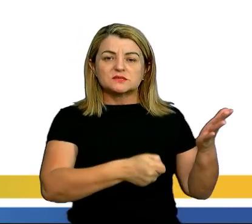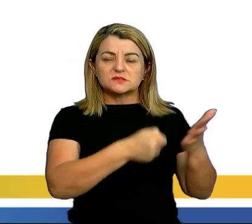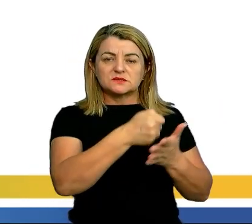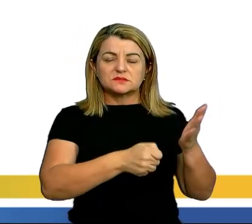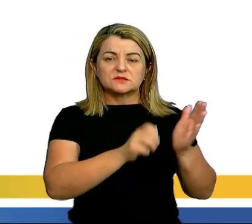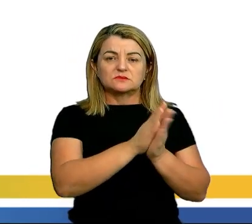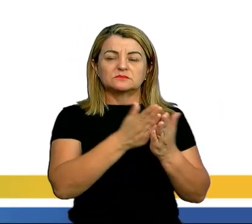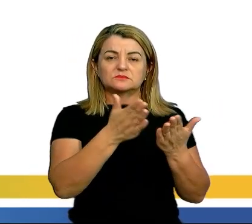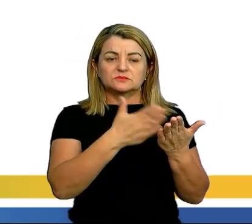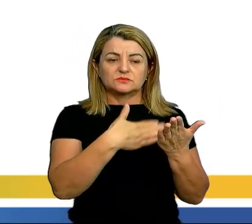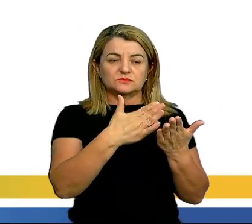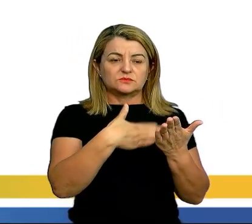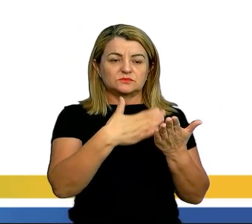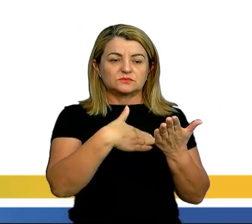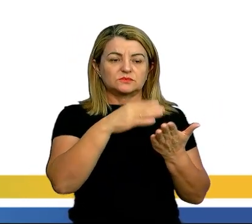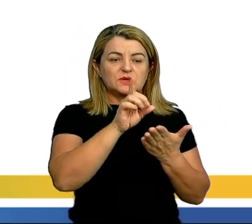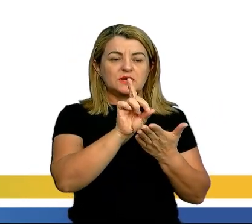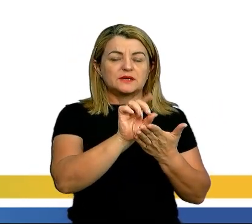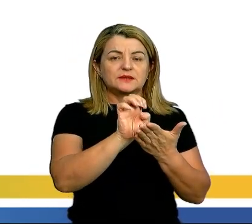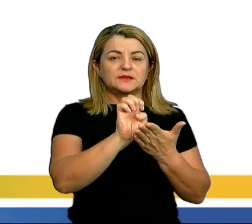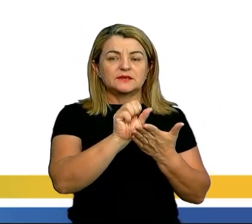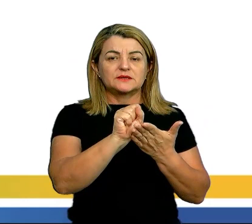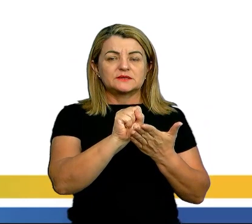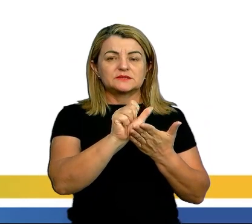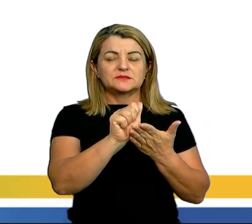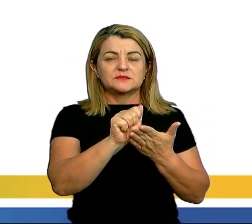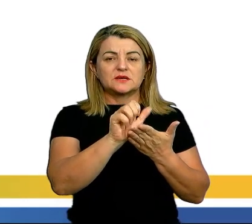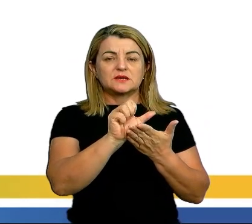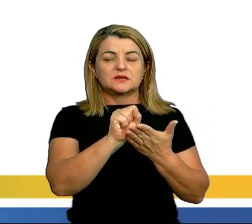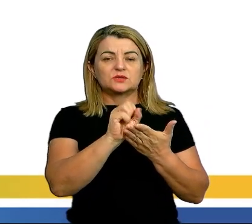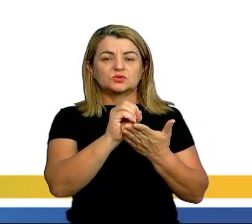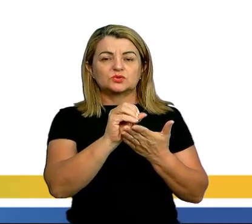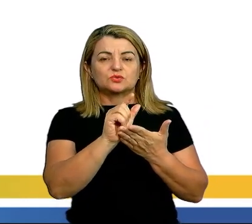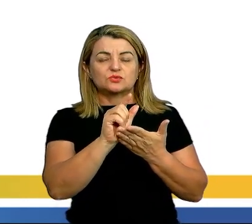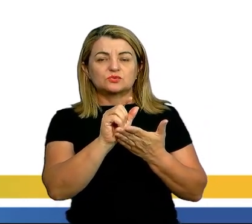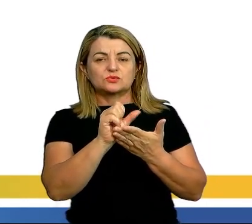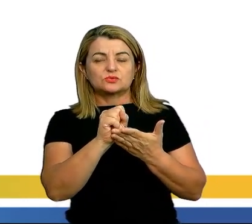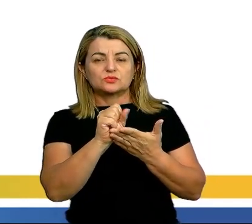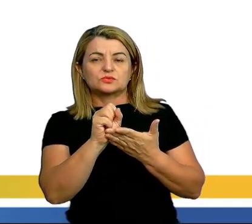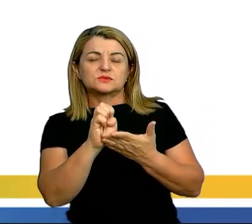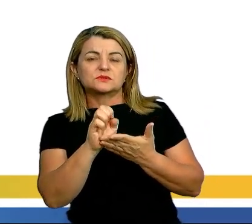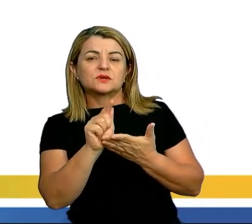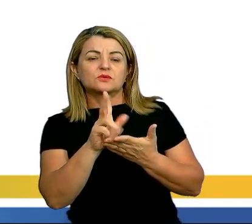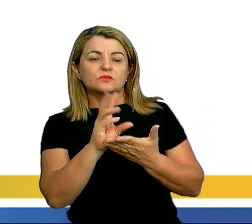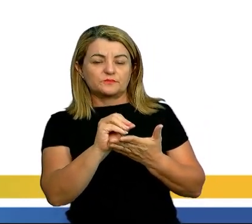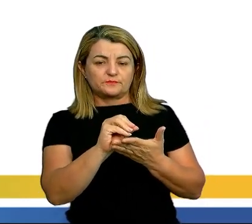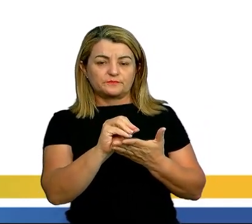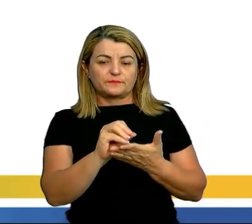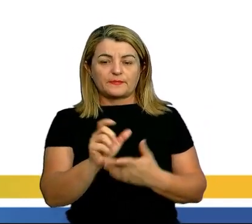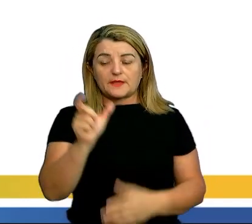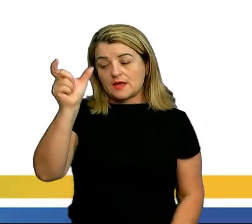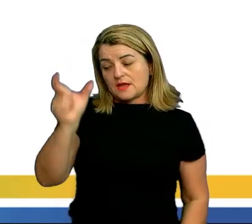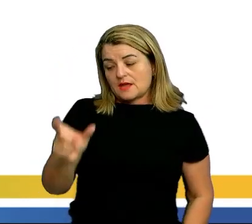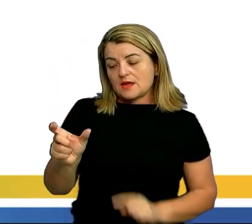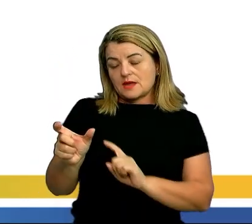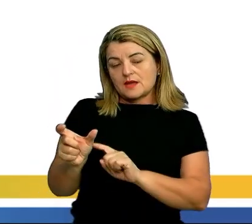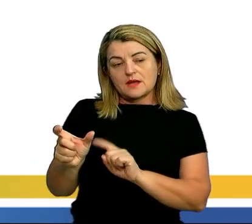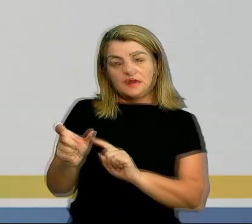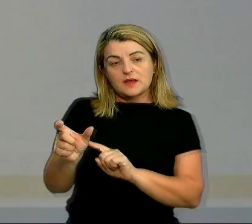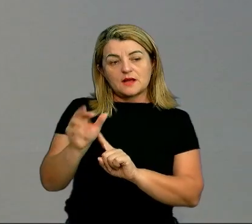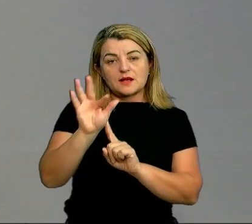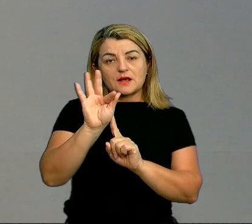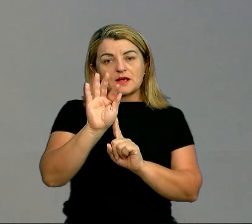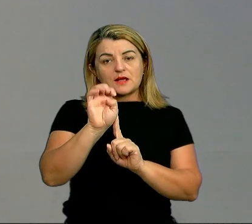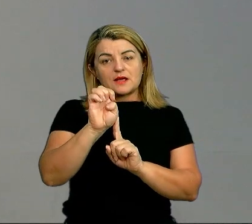Desassossego, considerado sua principal obra. E aí, o Fernando Pessoa, como ele mesmo,